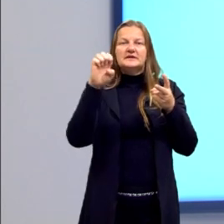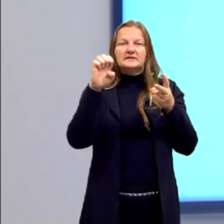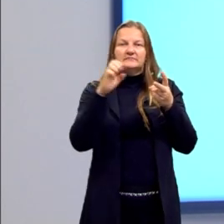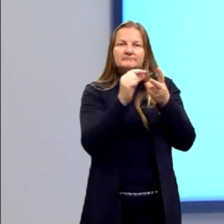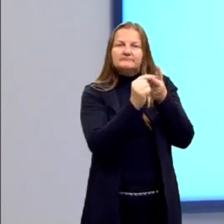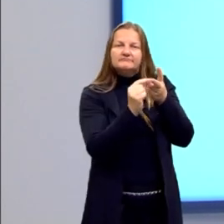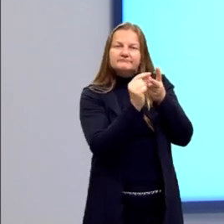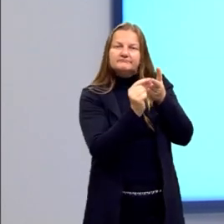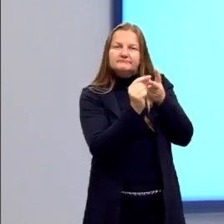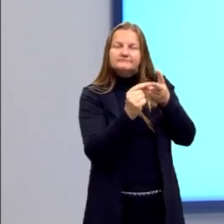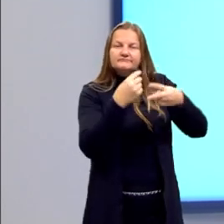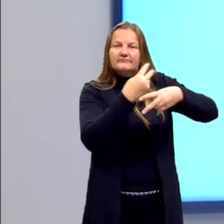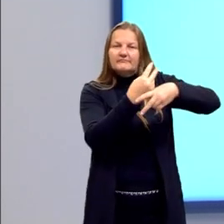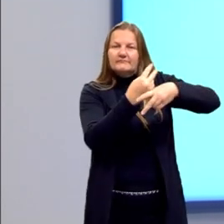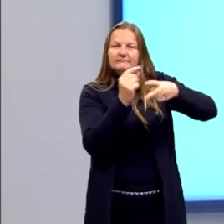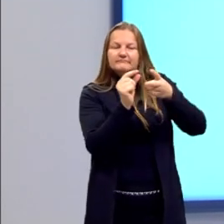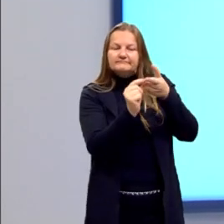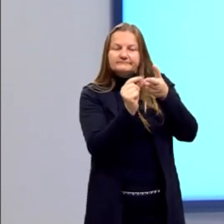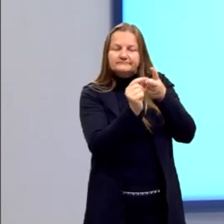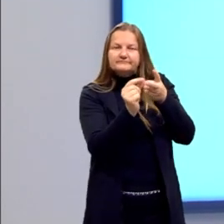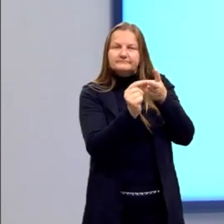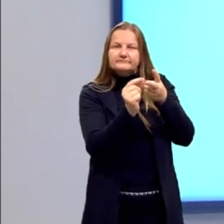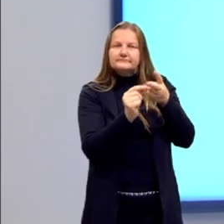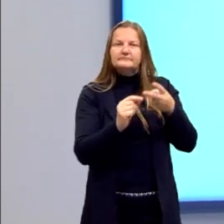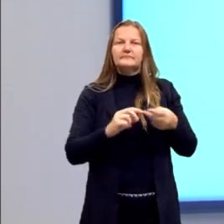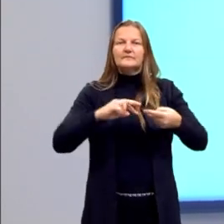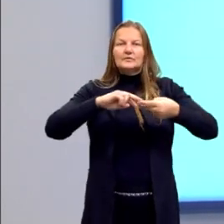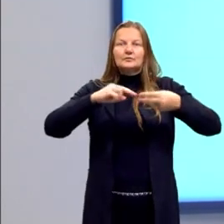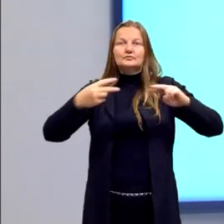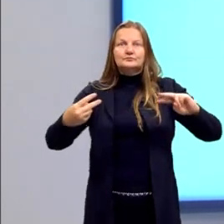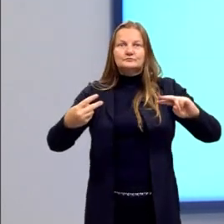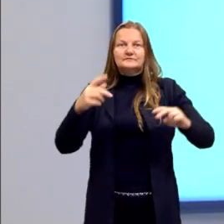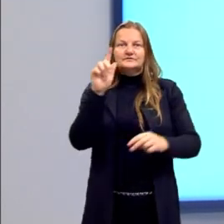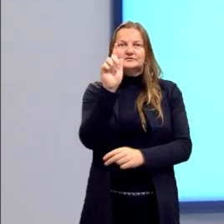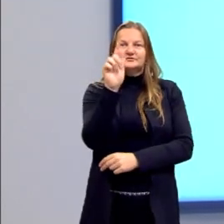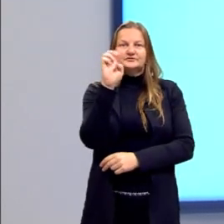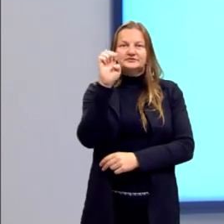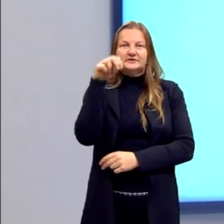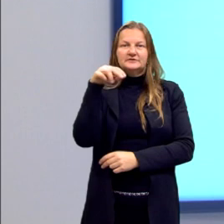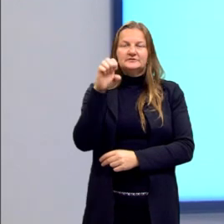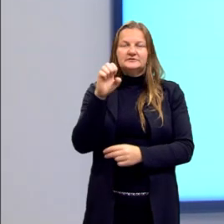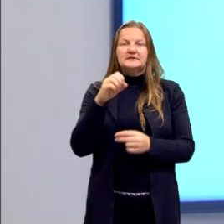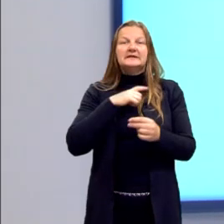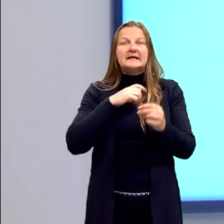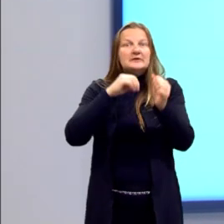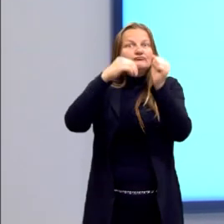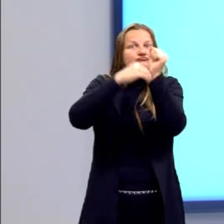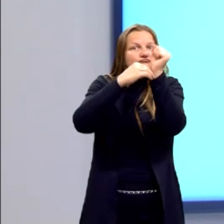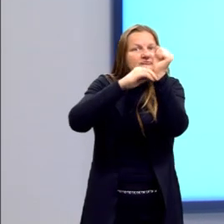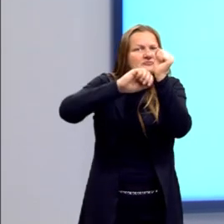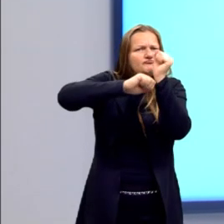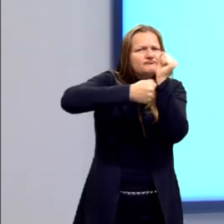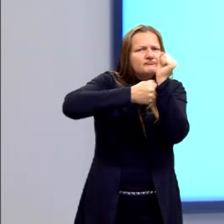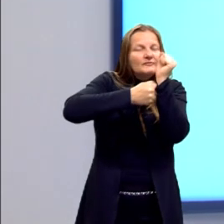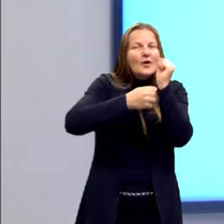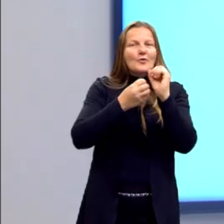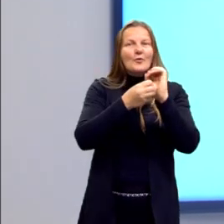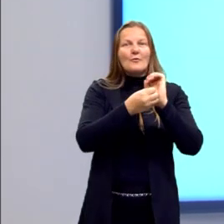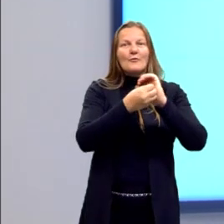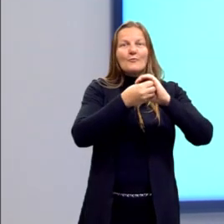DNA a gente chama de gene. Então, esses pedacinhos vão ter códigos genéticos para expressar